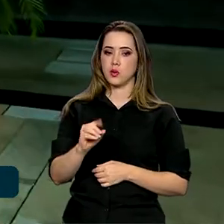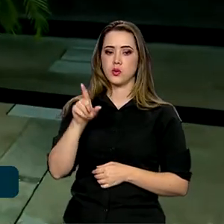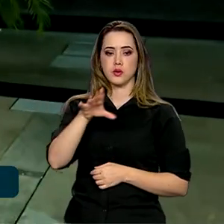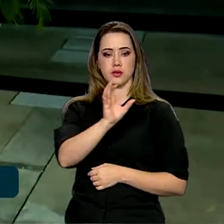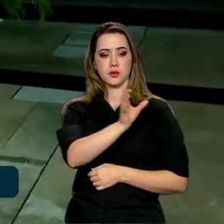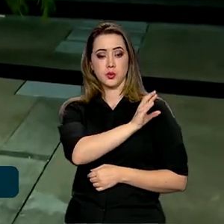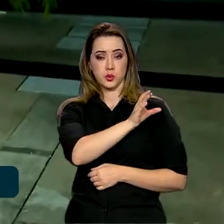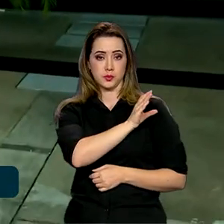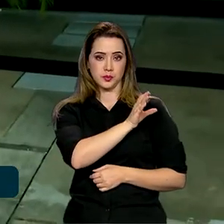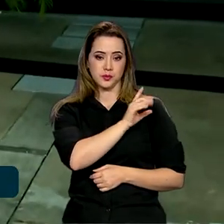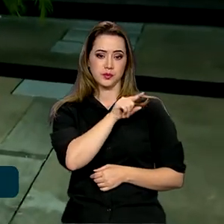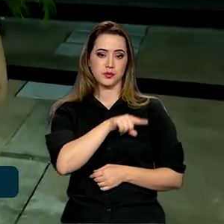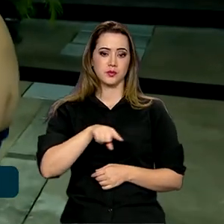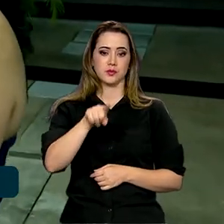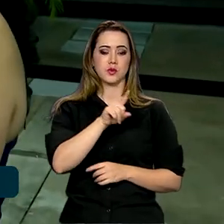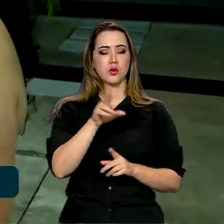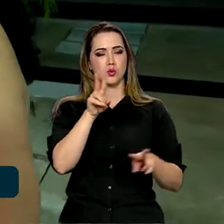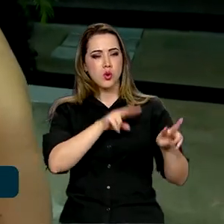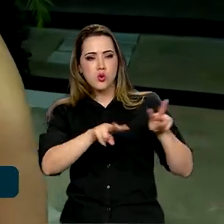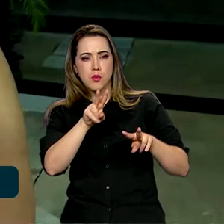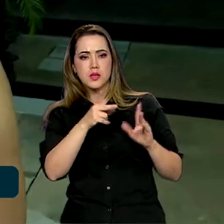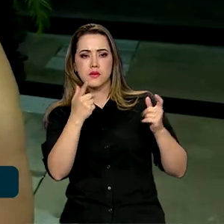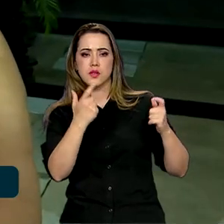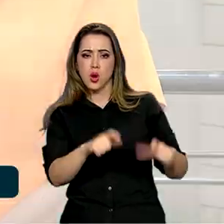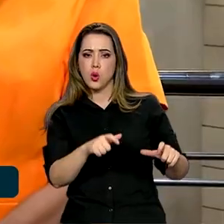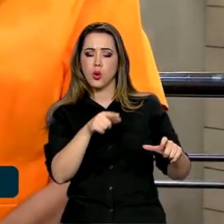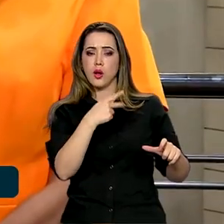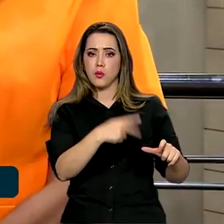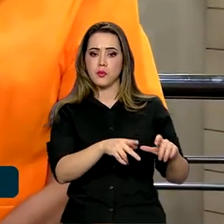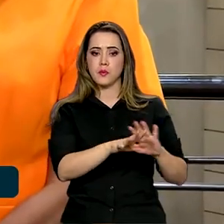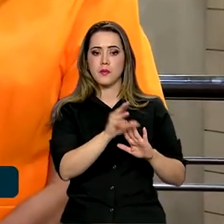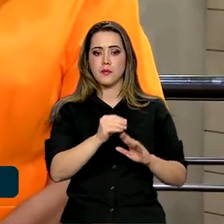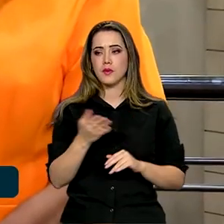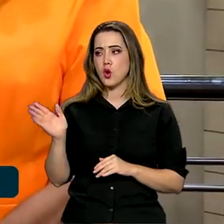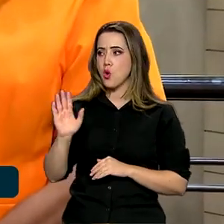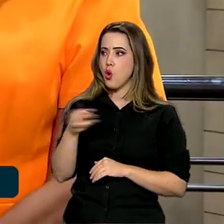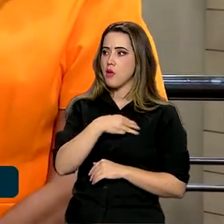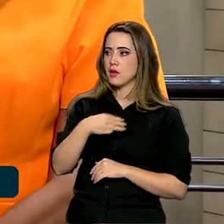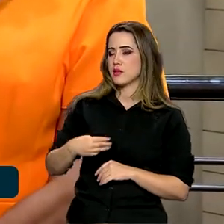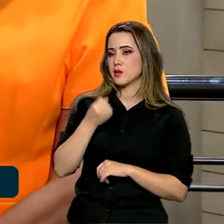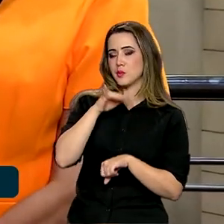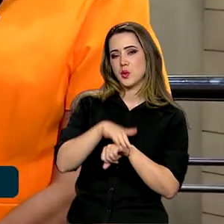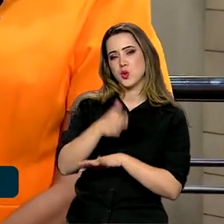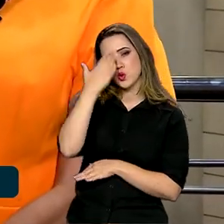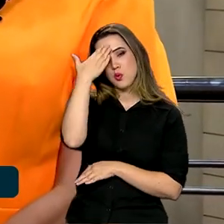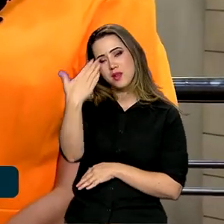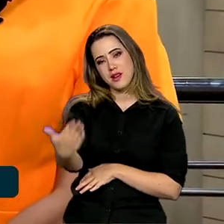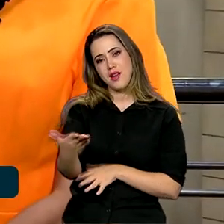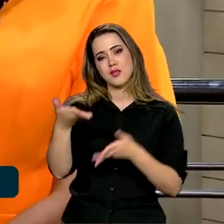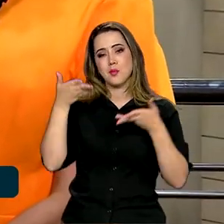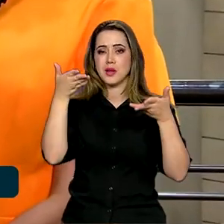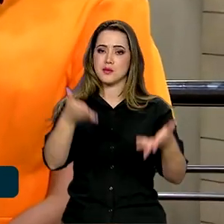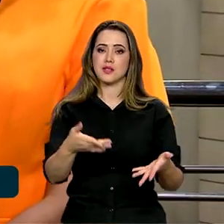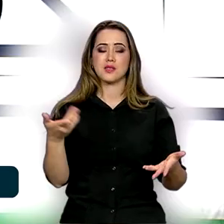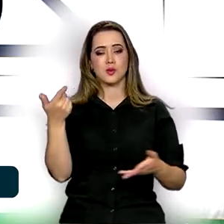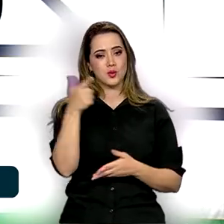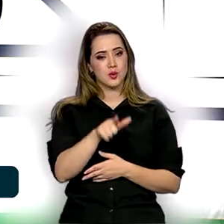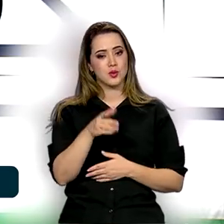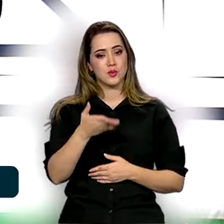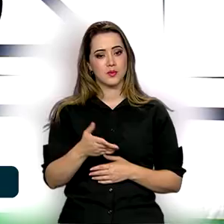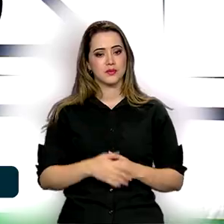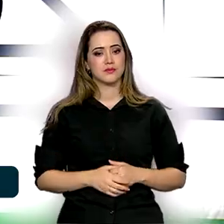coordenador do Observatório Regional da Amazônia. Ministra, boa noite e obrigada pela sua participação novamente.